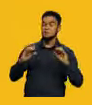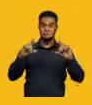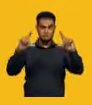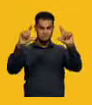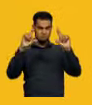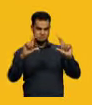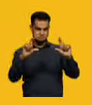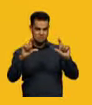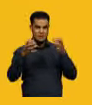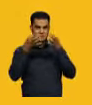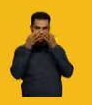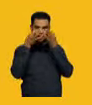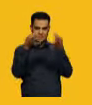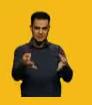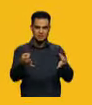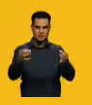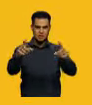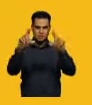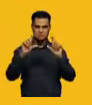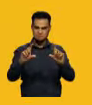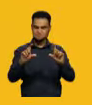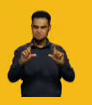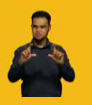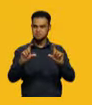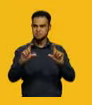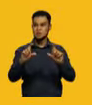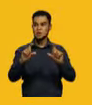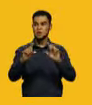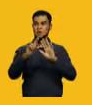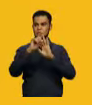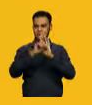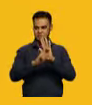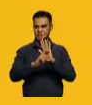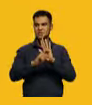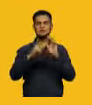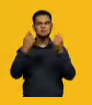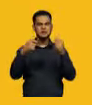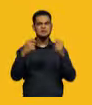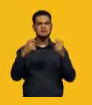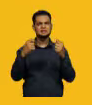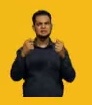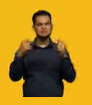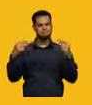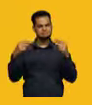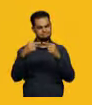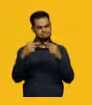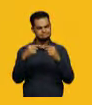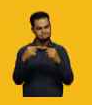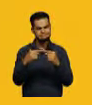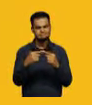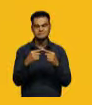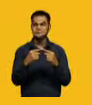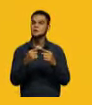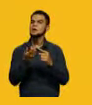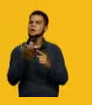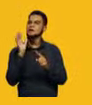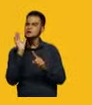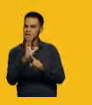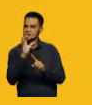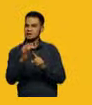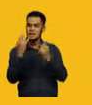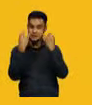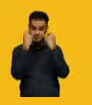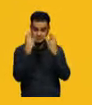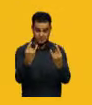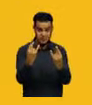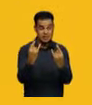o texto precisa ter argumentos apelativos e dialogar